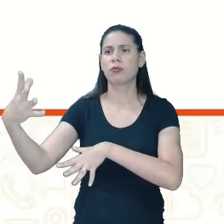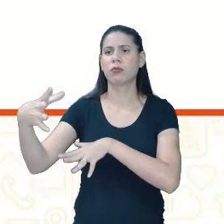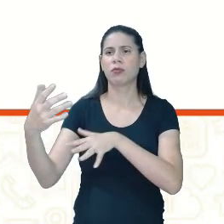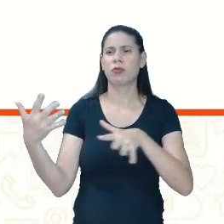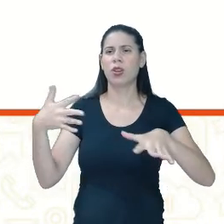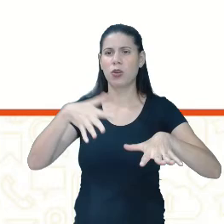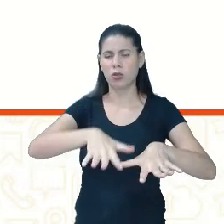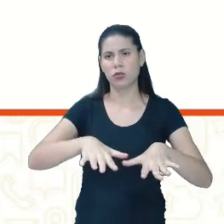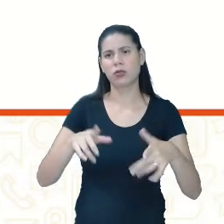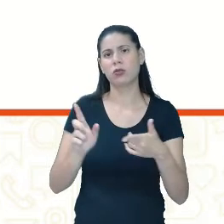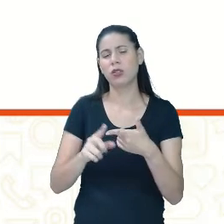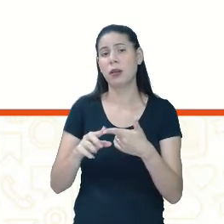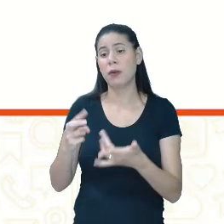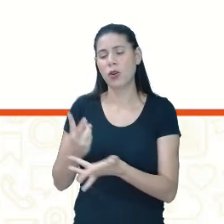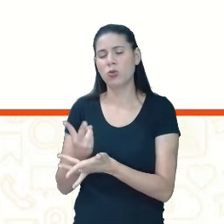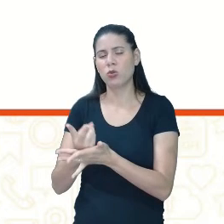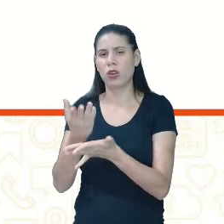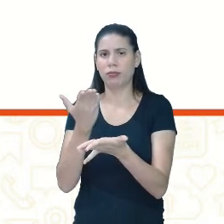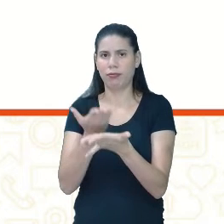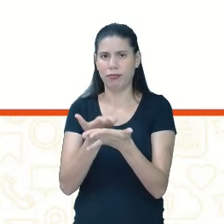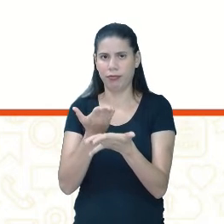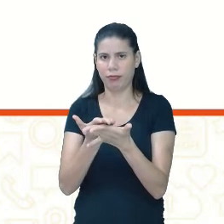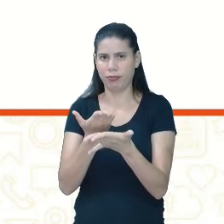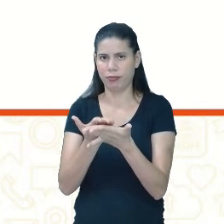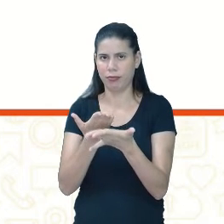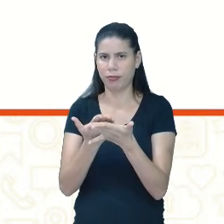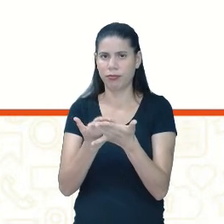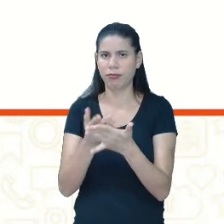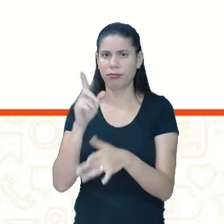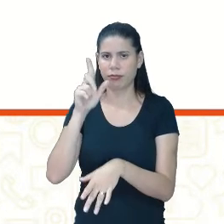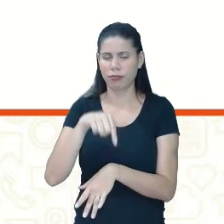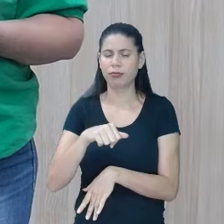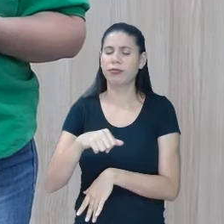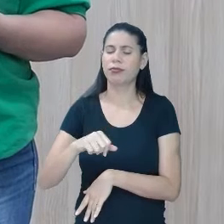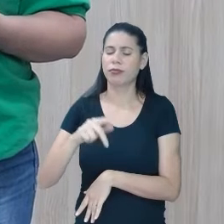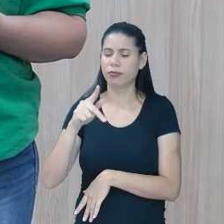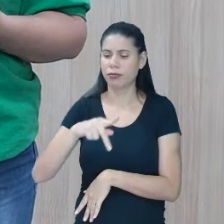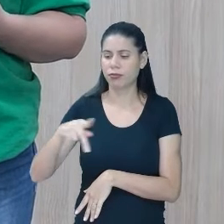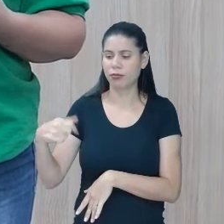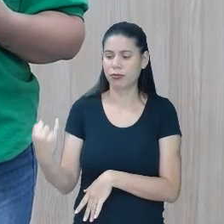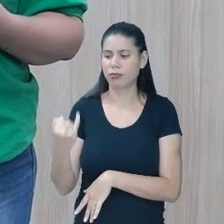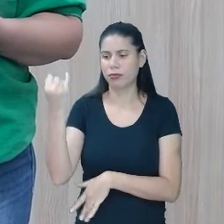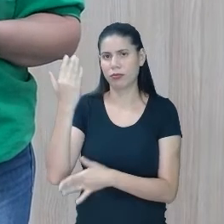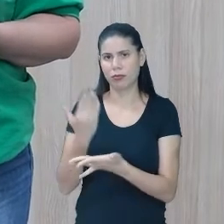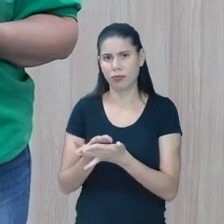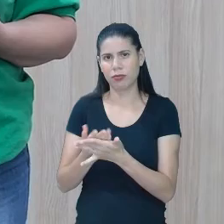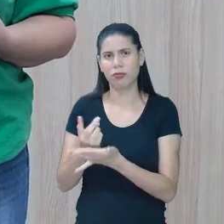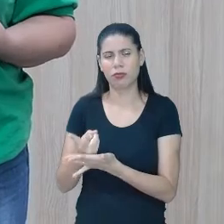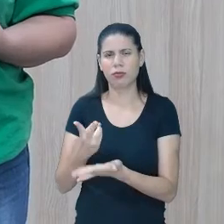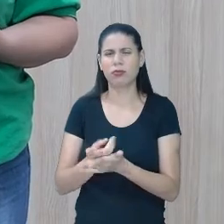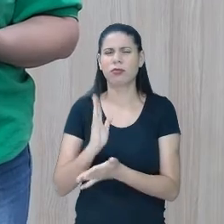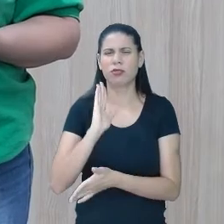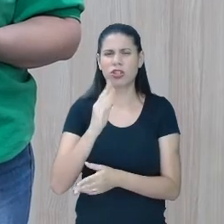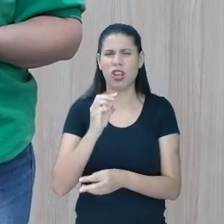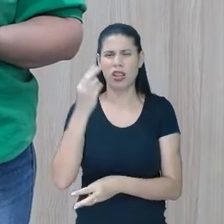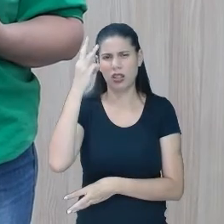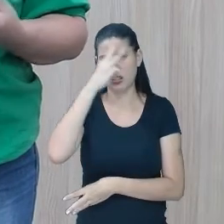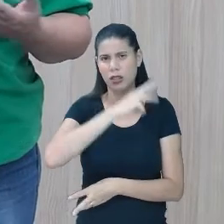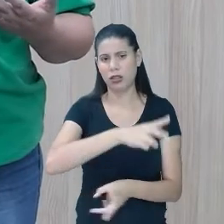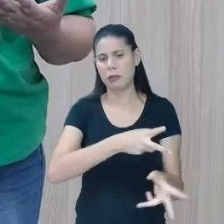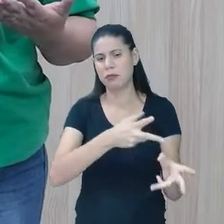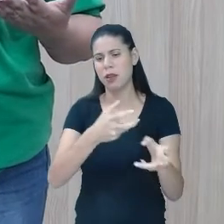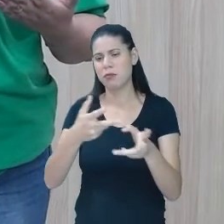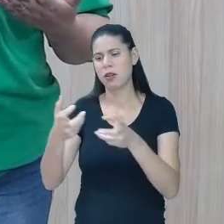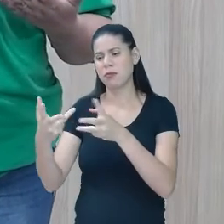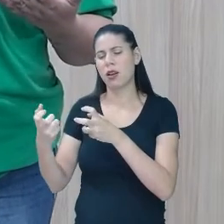Nós percebemos ao longo desses três dias e nós sabemos que falta ainda, por